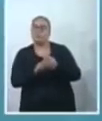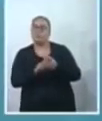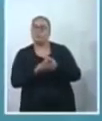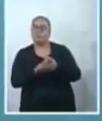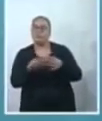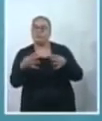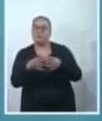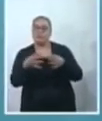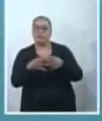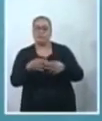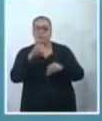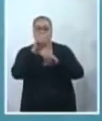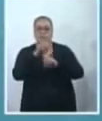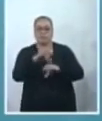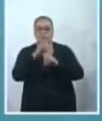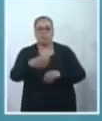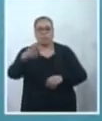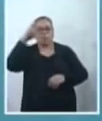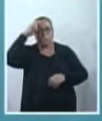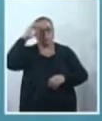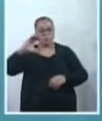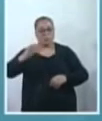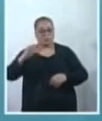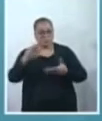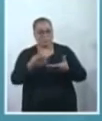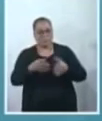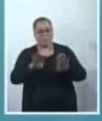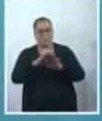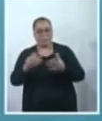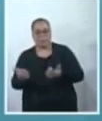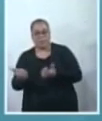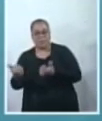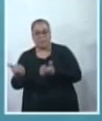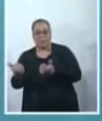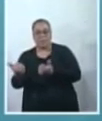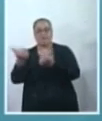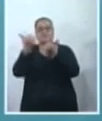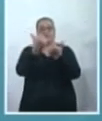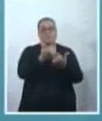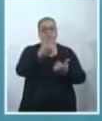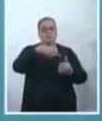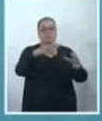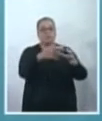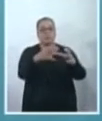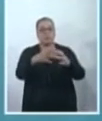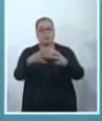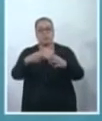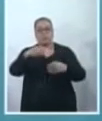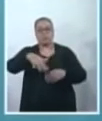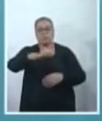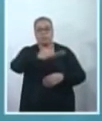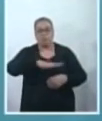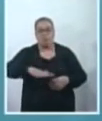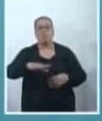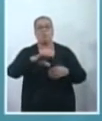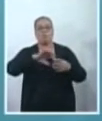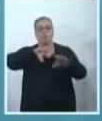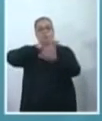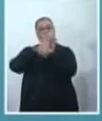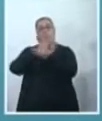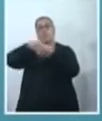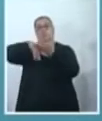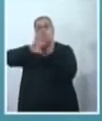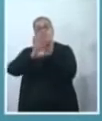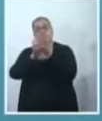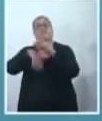da Comissão de Educação, Cultura e Ciência, e suplente de outras comissões, que é a Comissão de Política Urbana, Habitação e Urbanismo, Comissão de Indústria